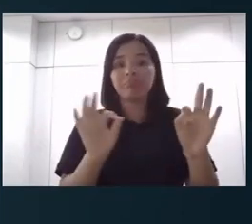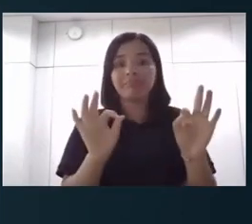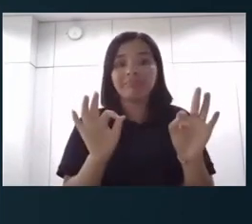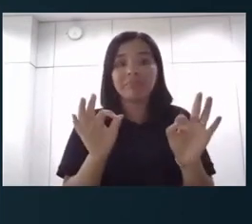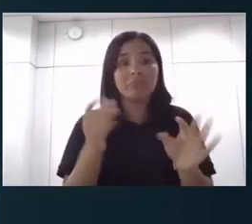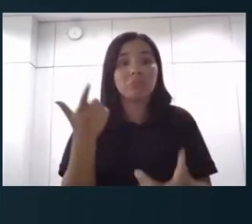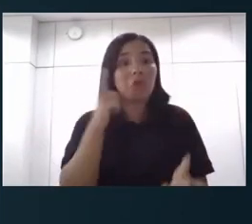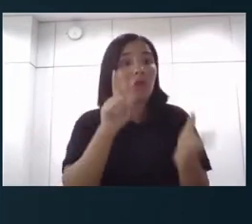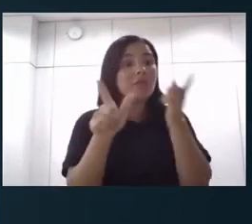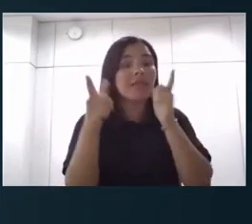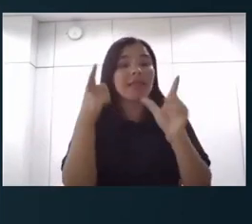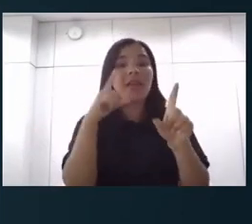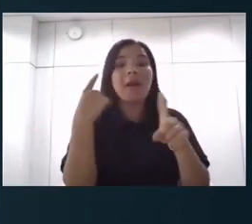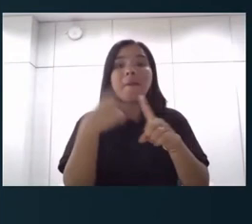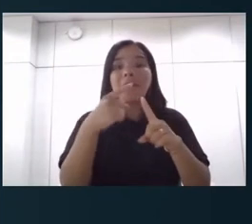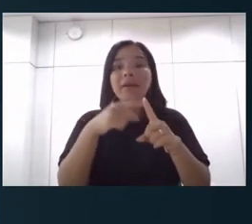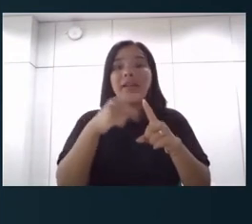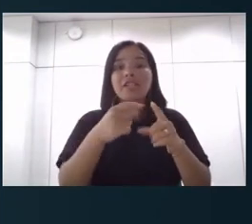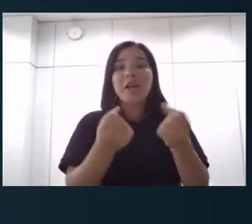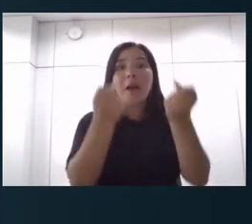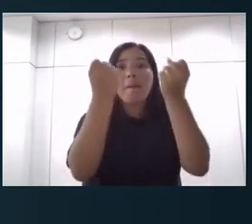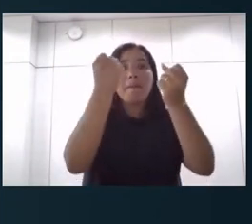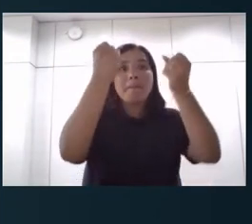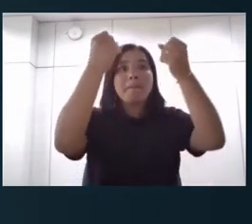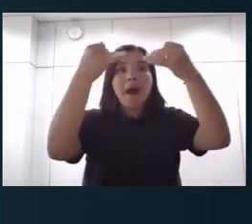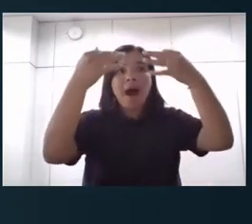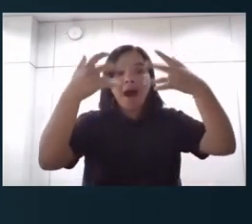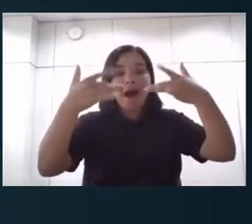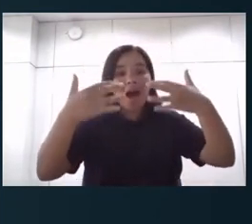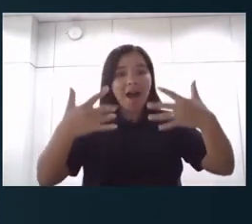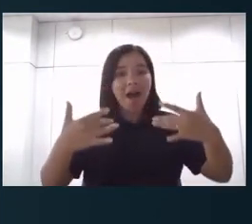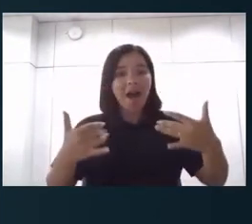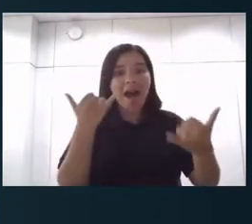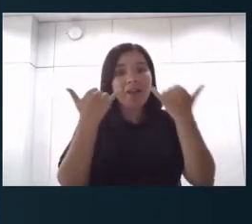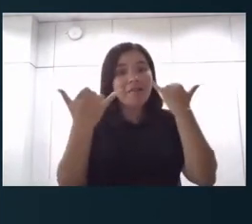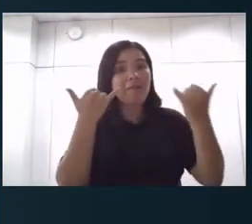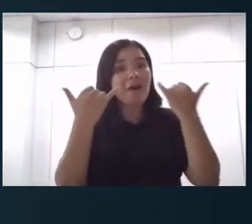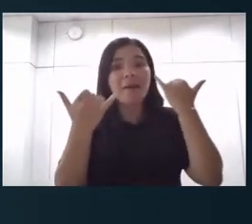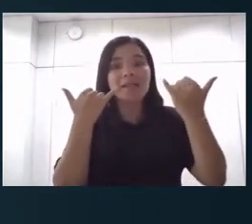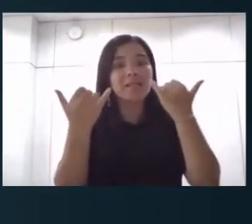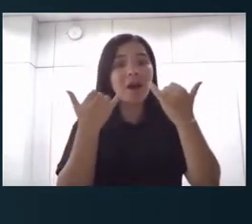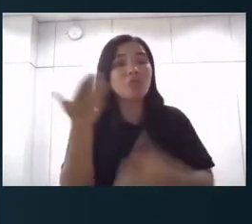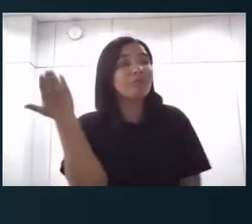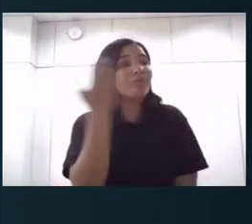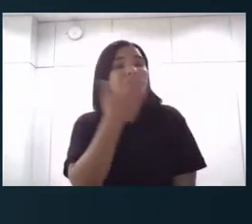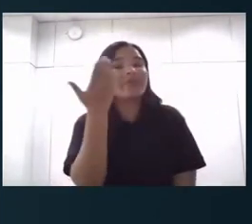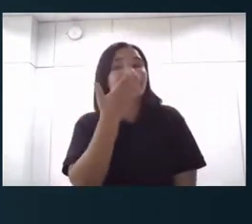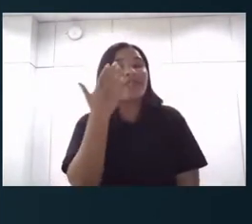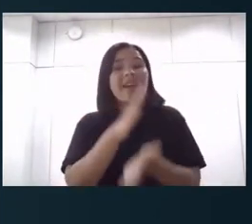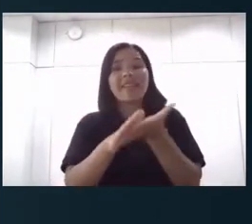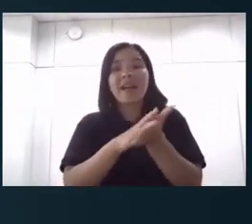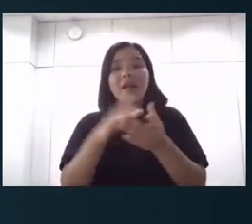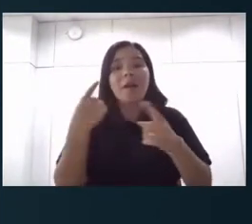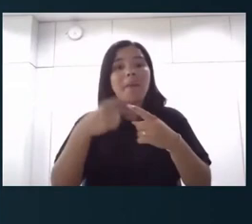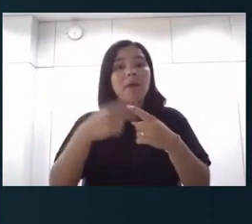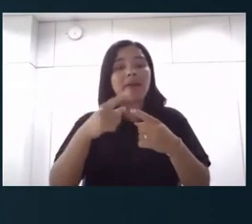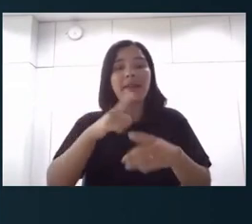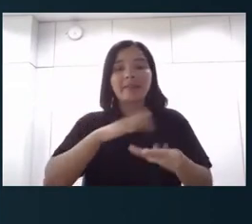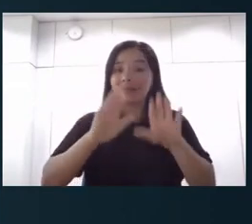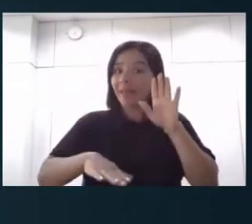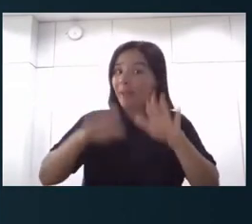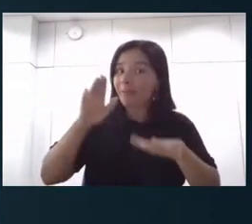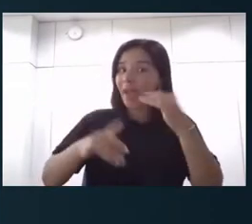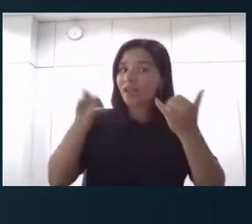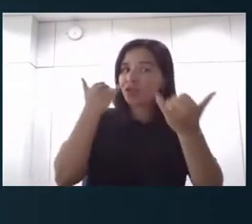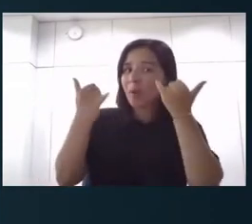porque era o excesso, é o problema do excesso de informação, né, que às vezes o excesso de informação também não é informação, não é, né, o pessoal